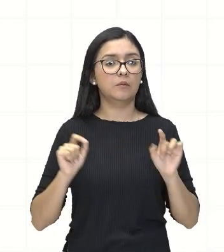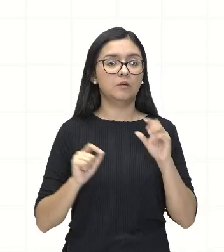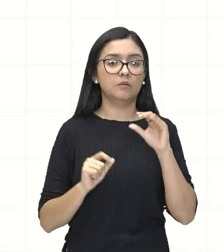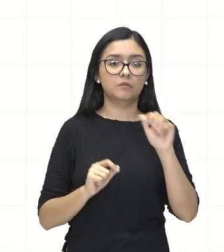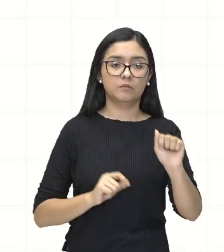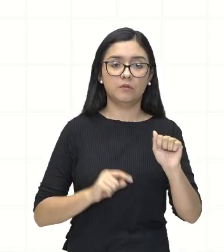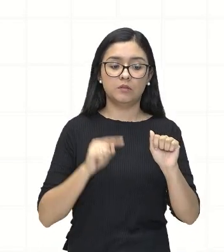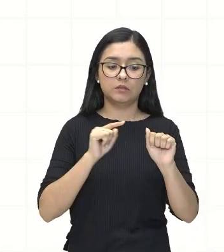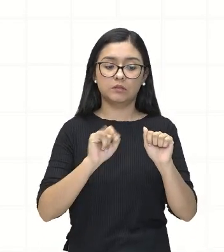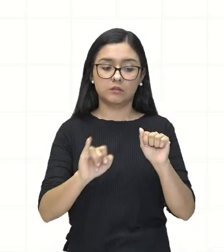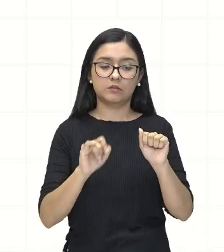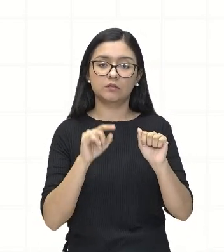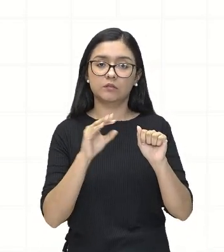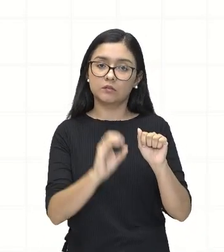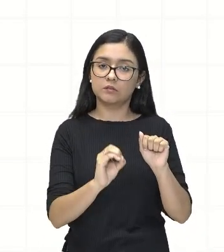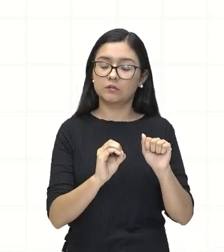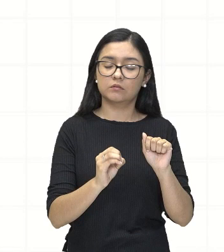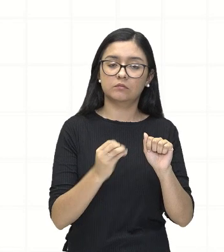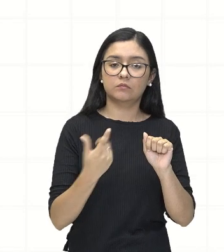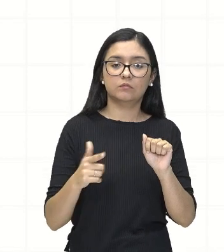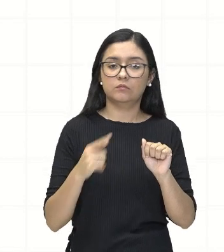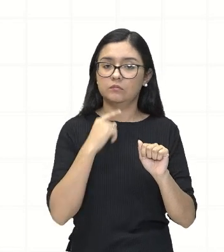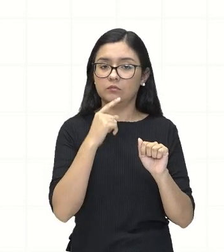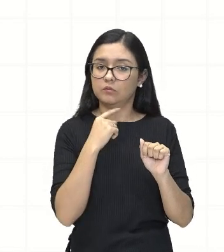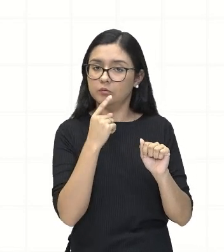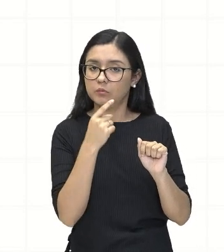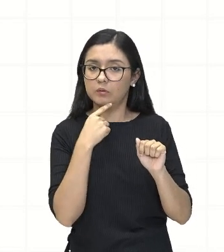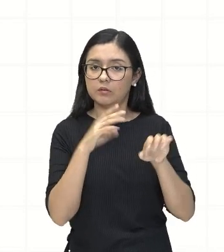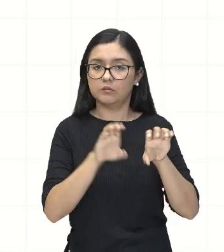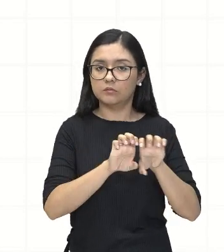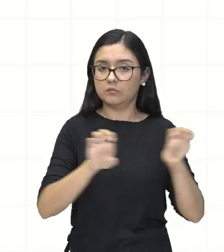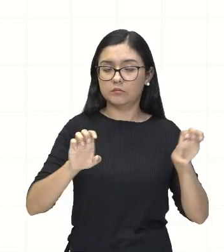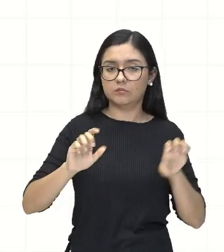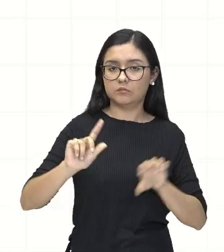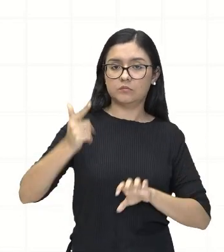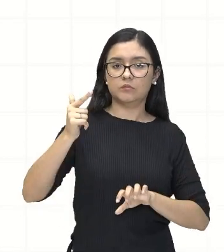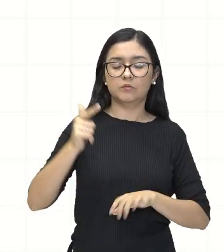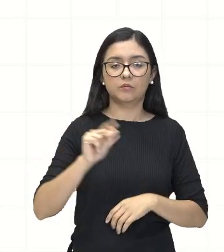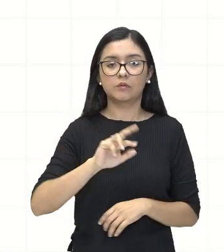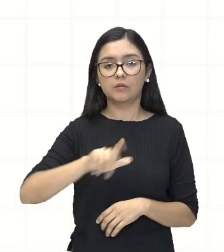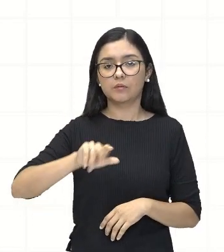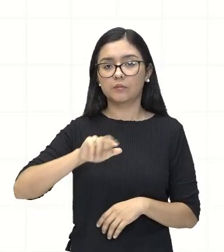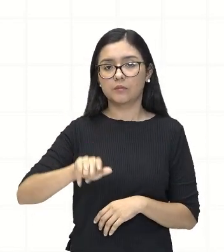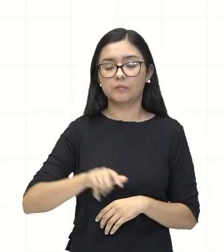ele for zero, nós não teremos mais uma equação polinomial do segundo grau.